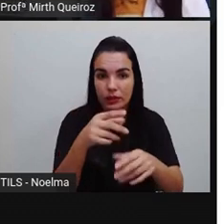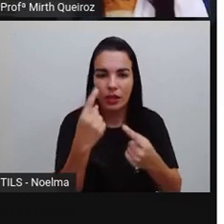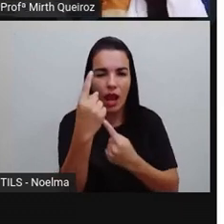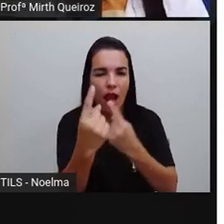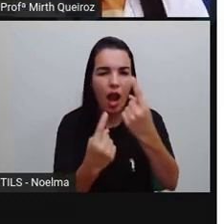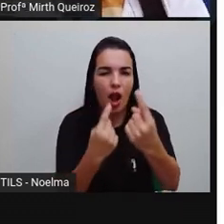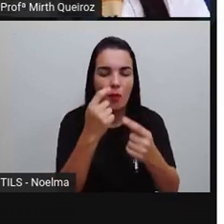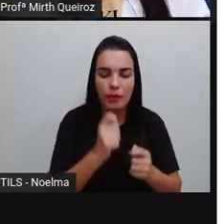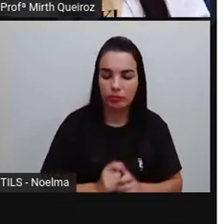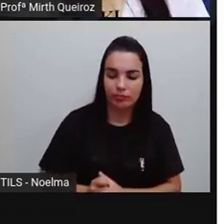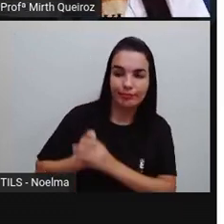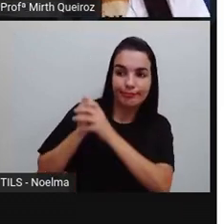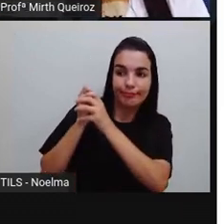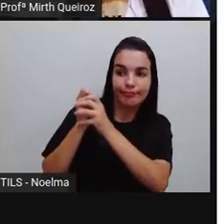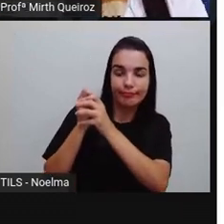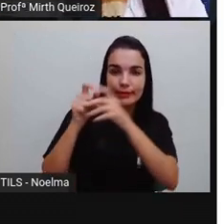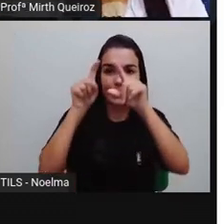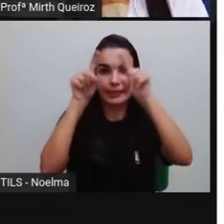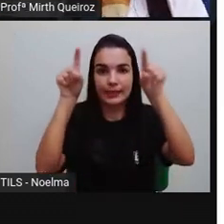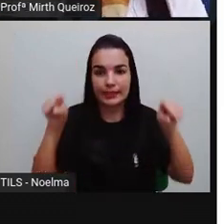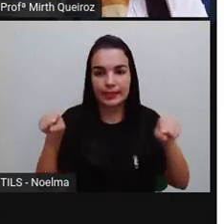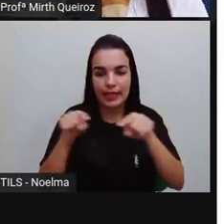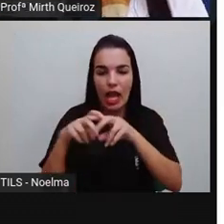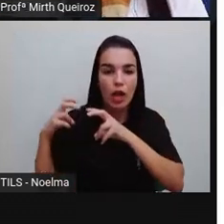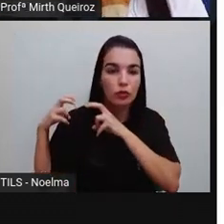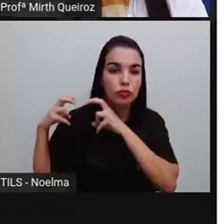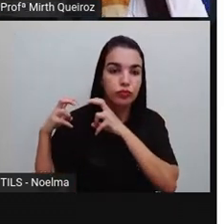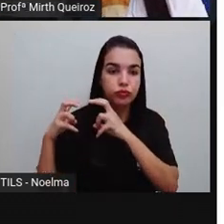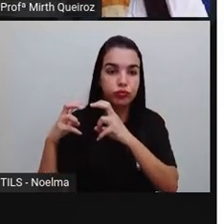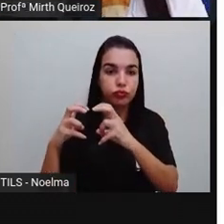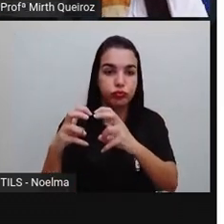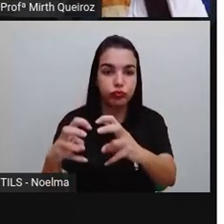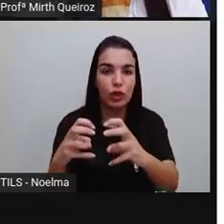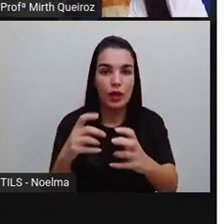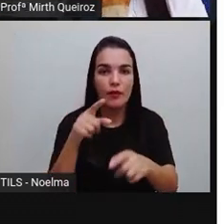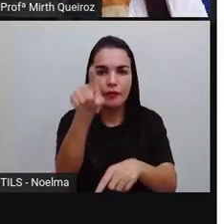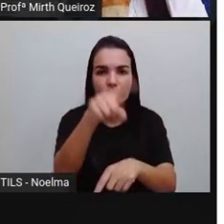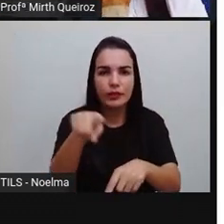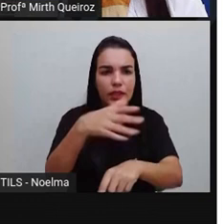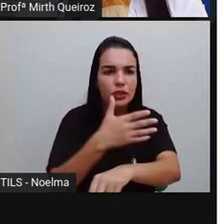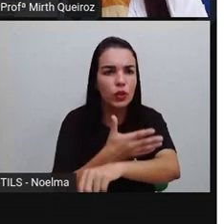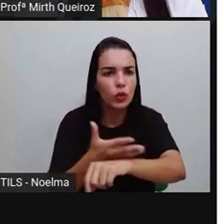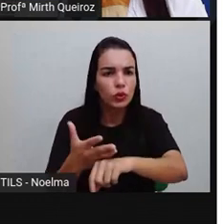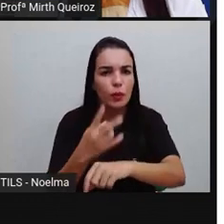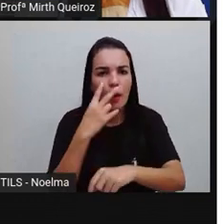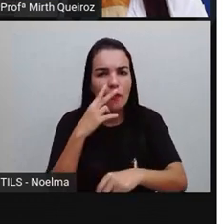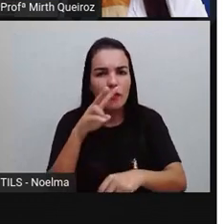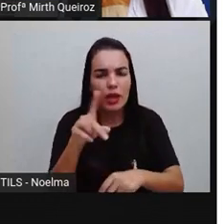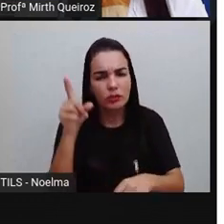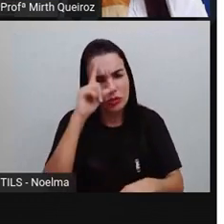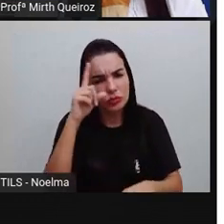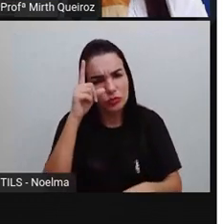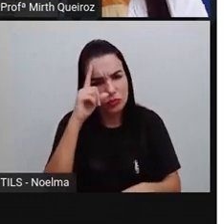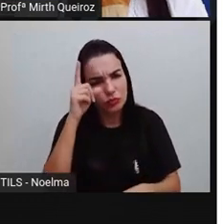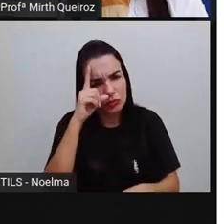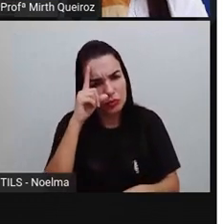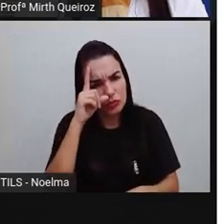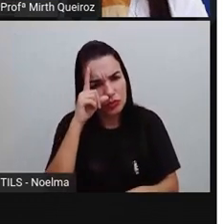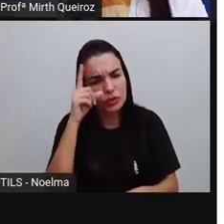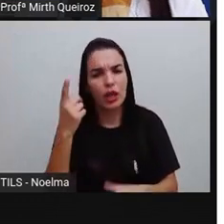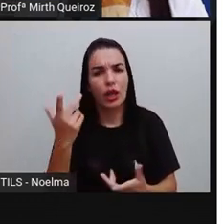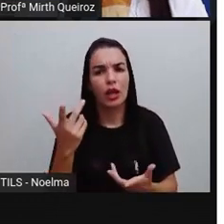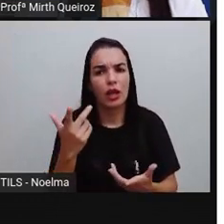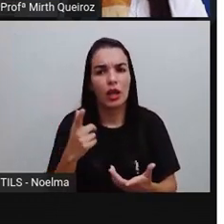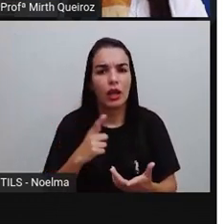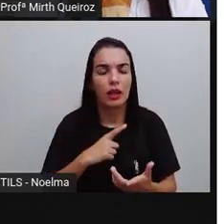algumas placas de trânsito que vocês costumam ver aí no seu dia a dia e que